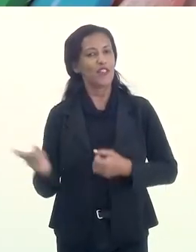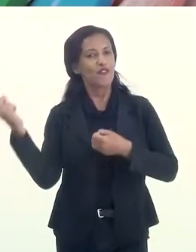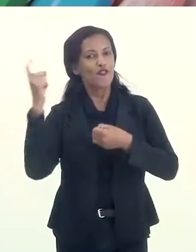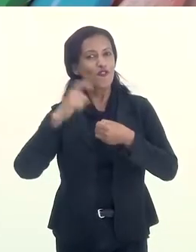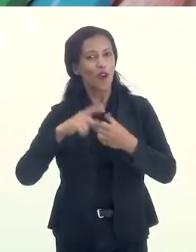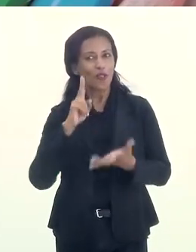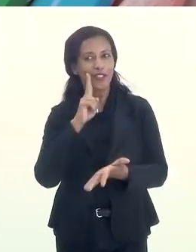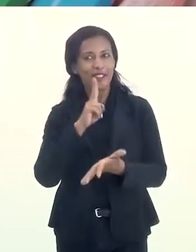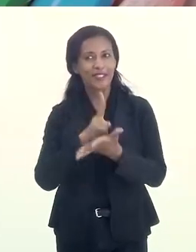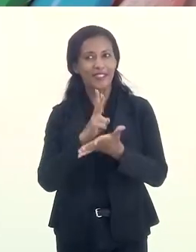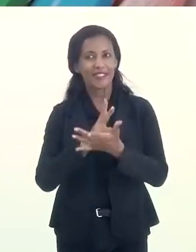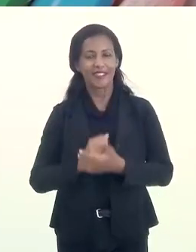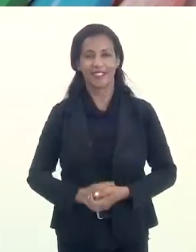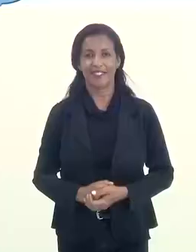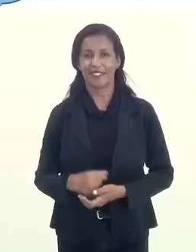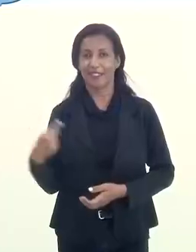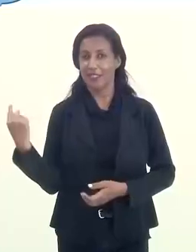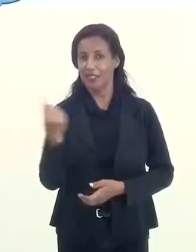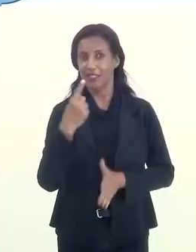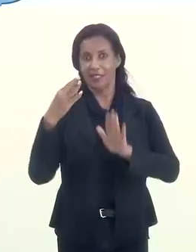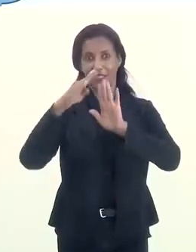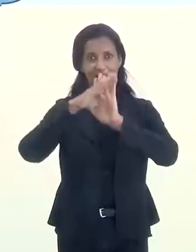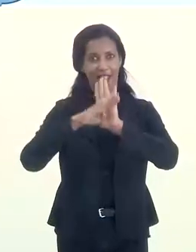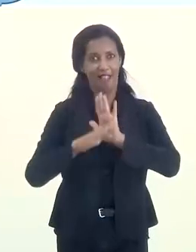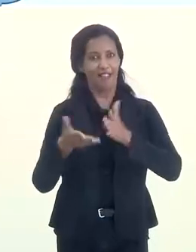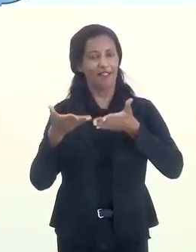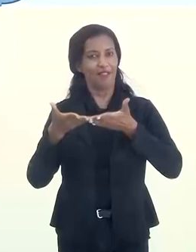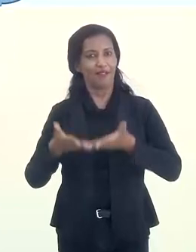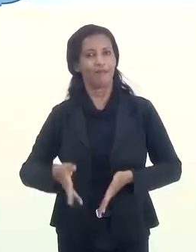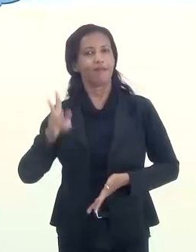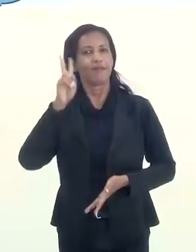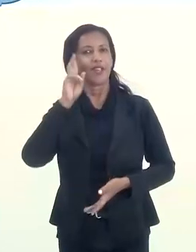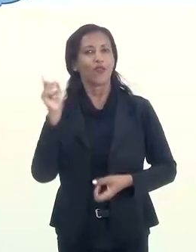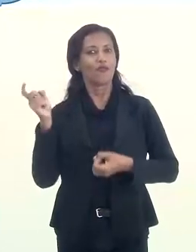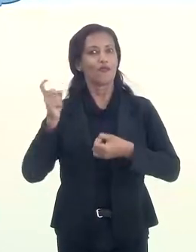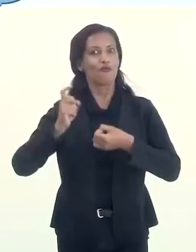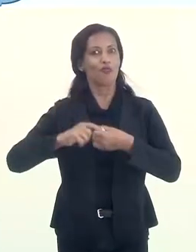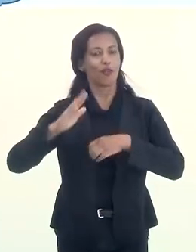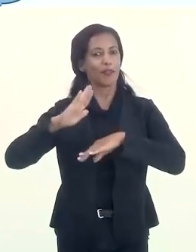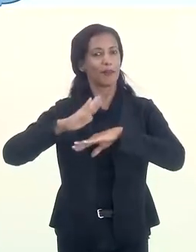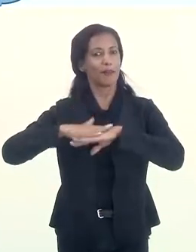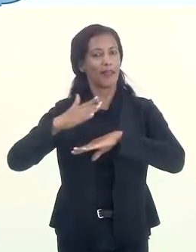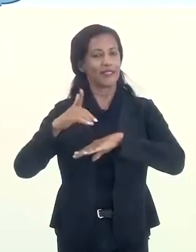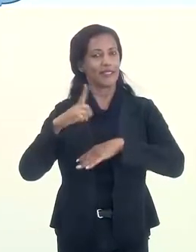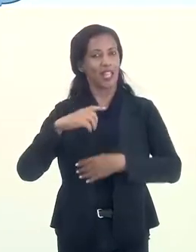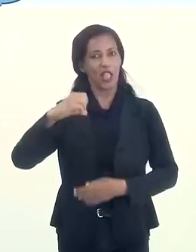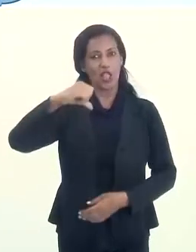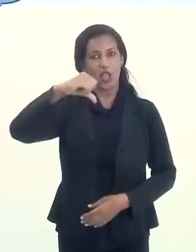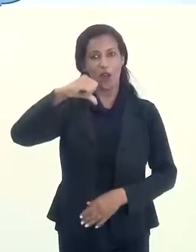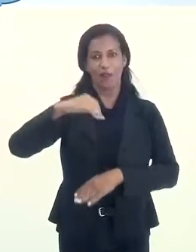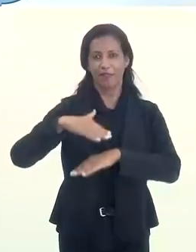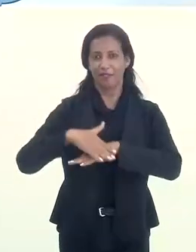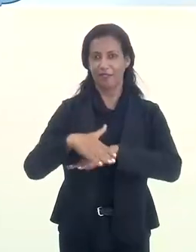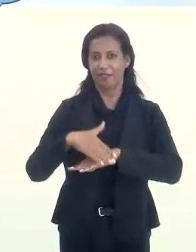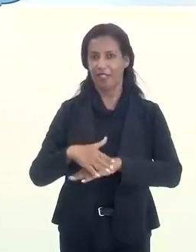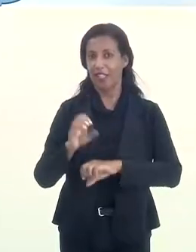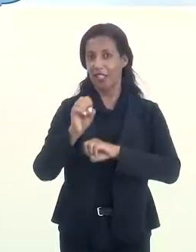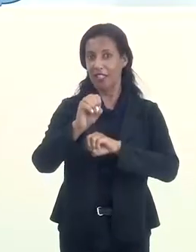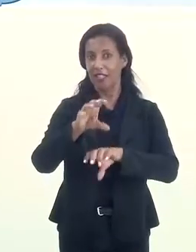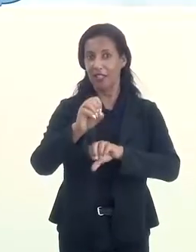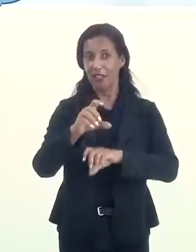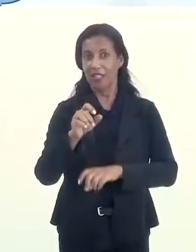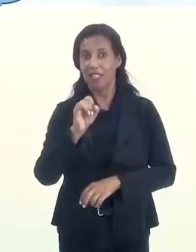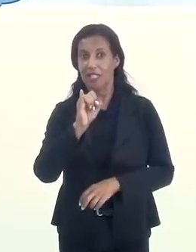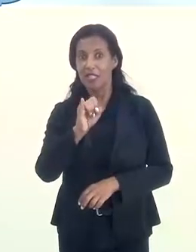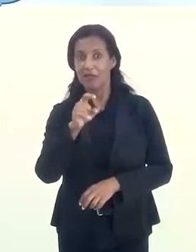sucesso e volte sempre. O nosso programa fica por aqui. segunda-feira que vem tem muito mais às 9 horas da noite.